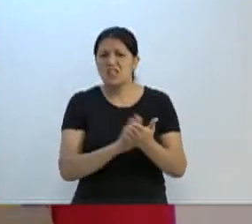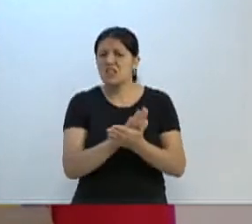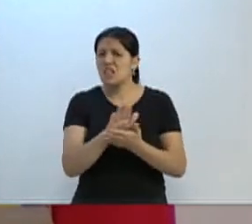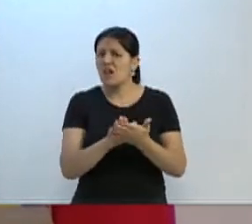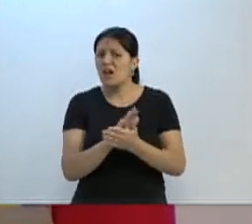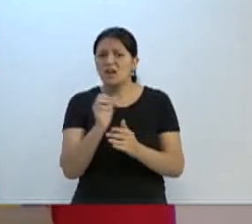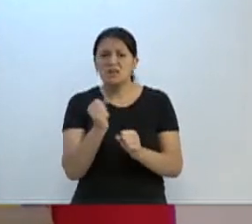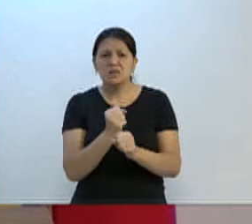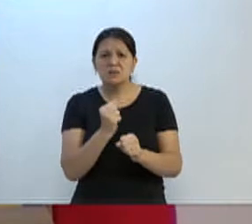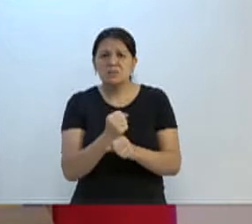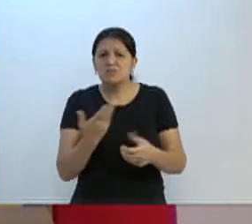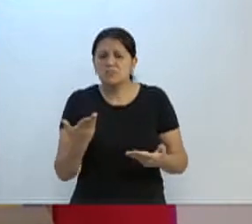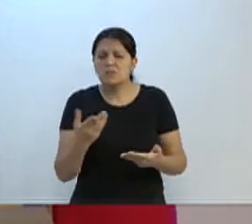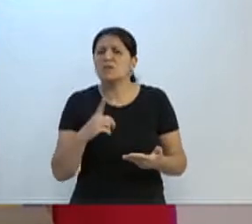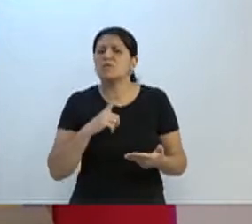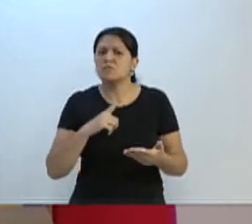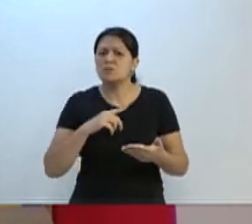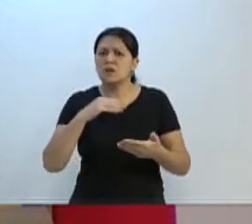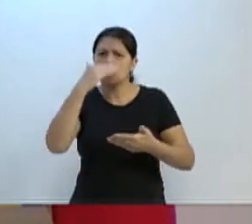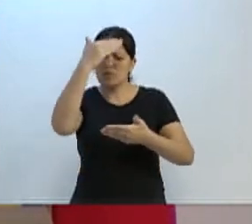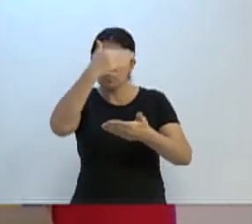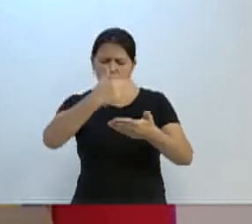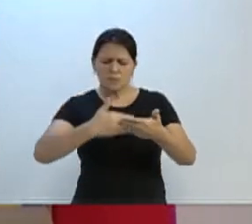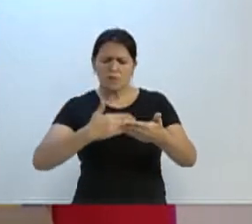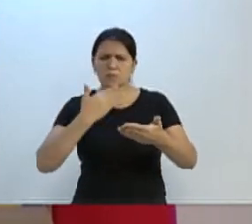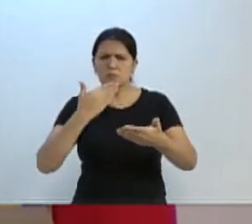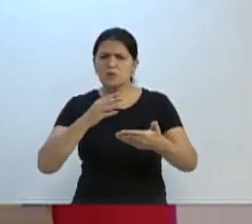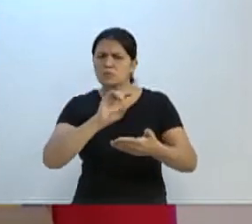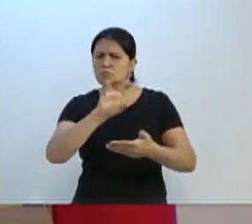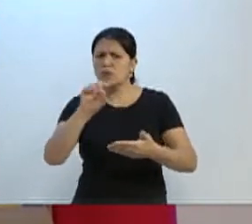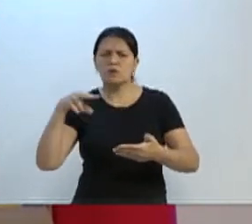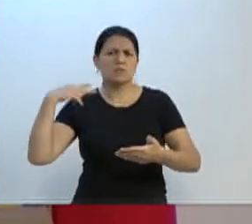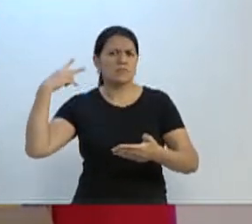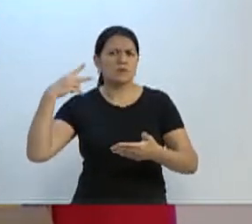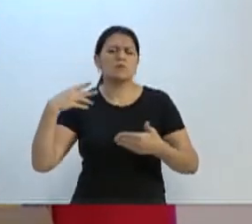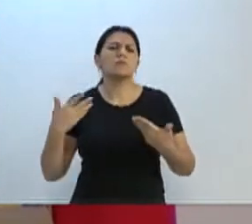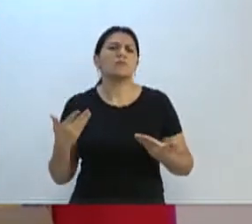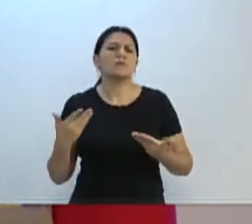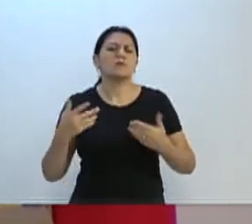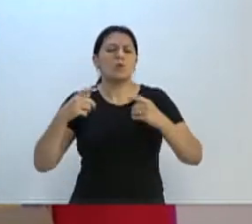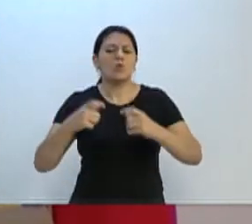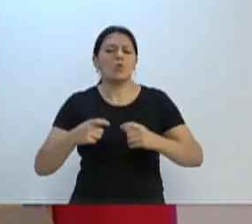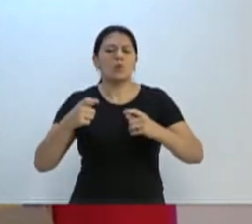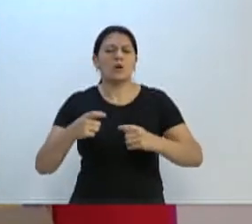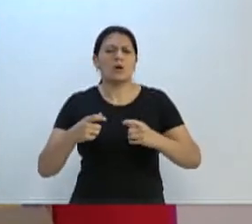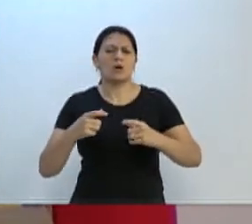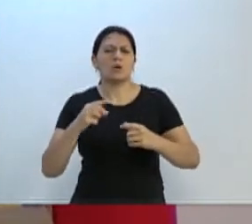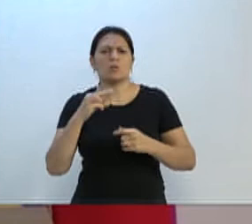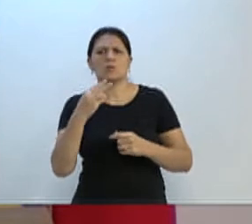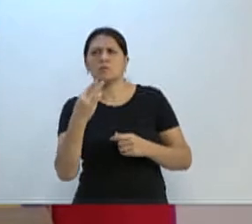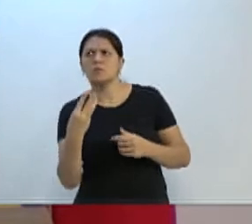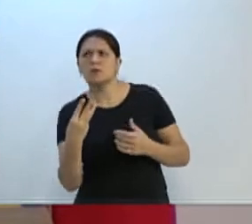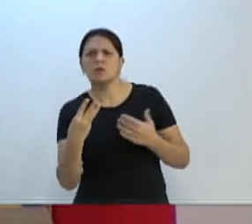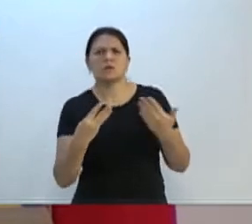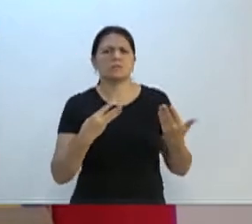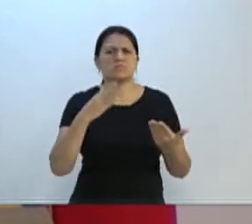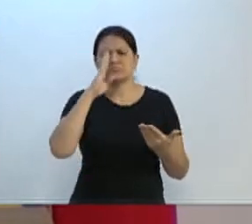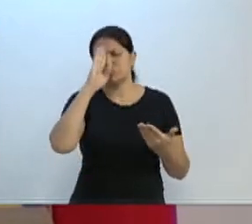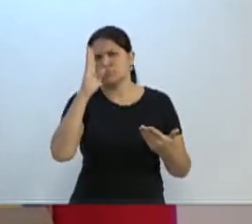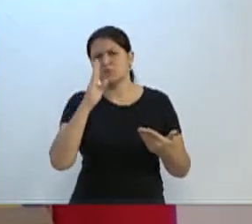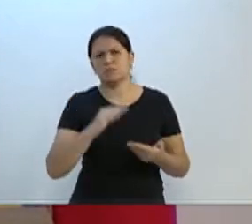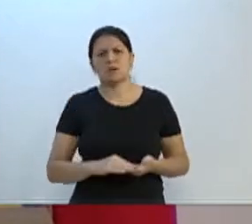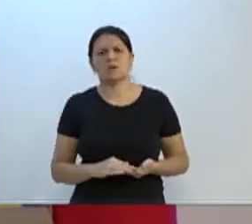agora, eu tenho essa listagem, que foi pedido por vários vereadores, de onde que vão colocar, grau 1, 2, 3, de prioridade,